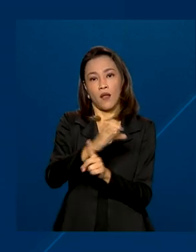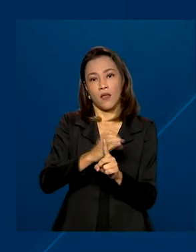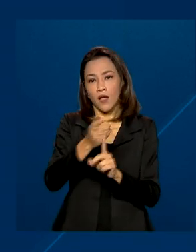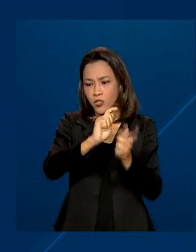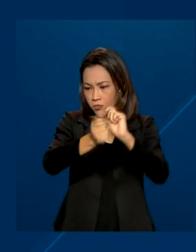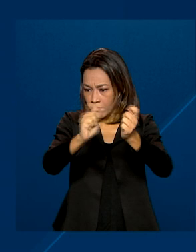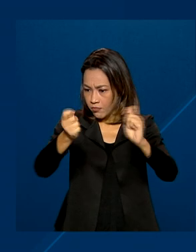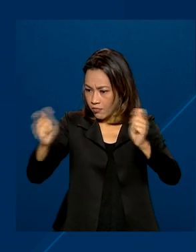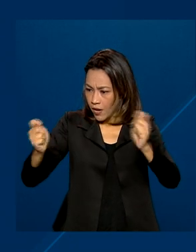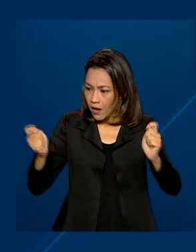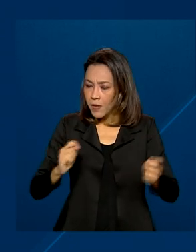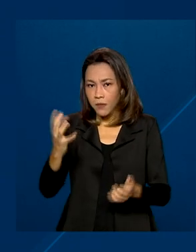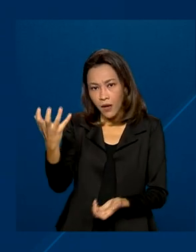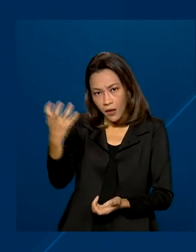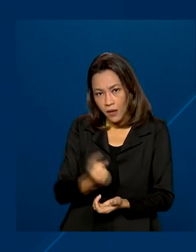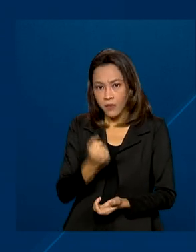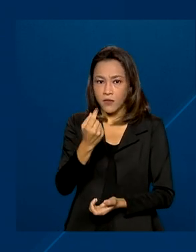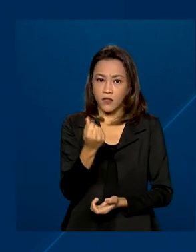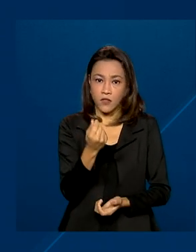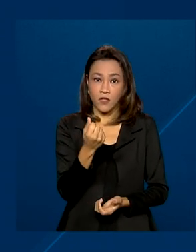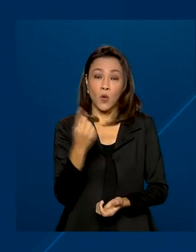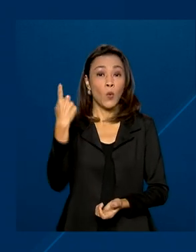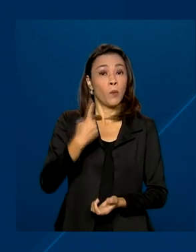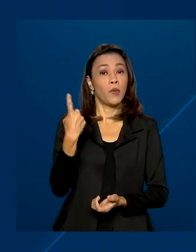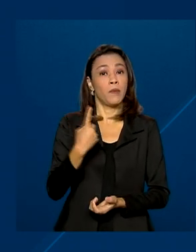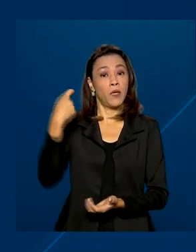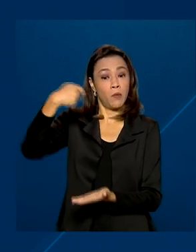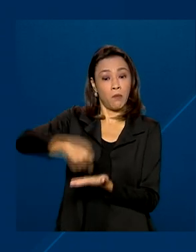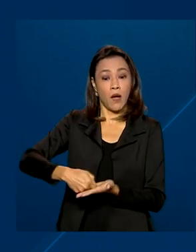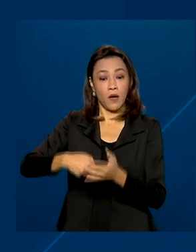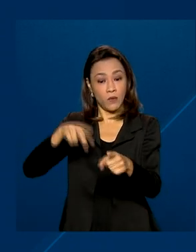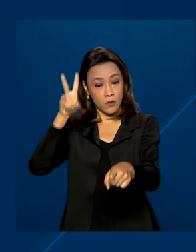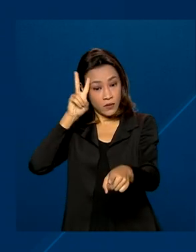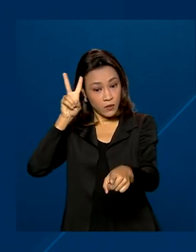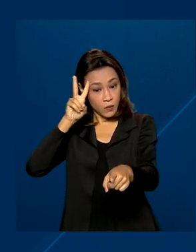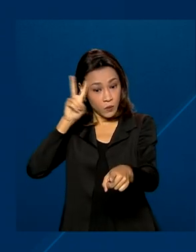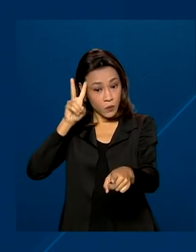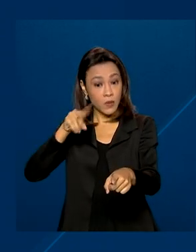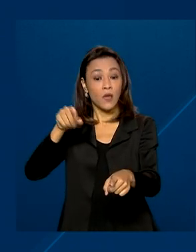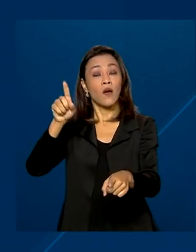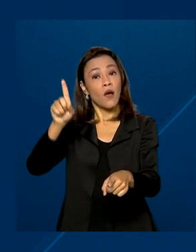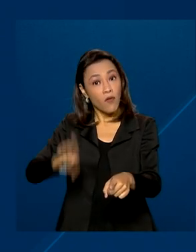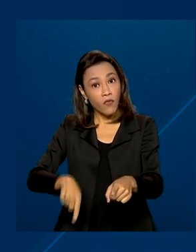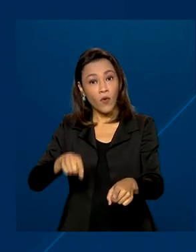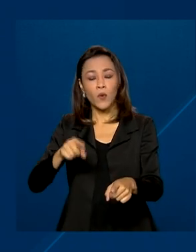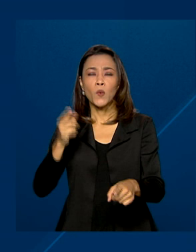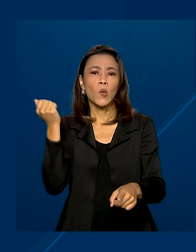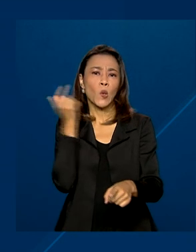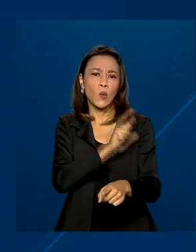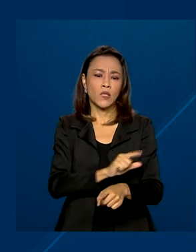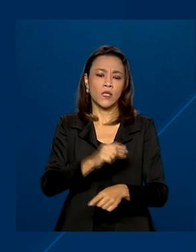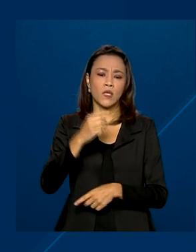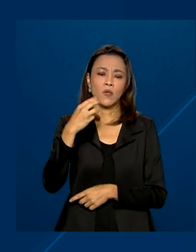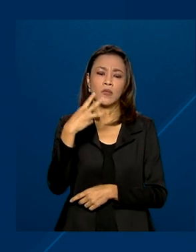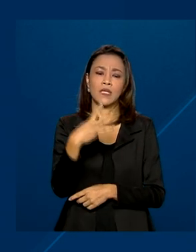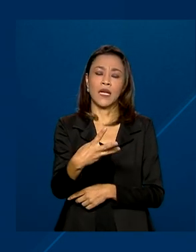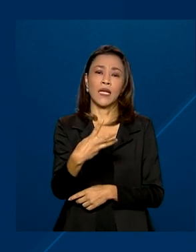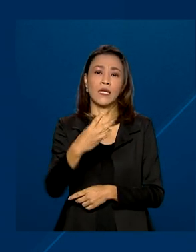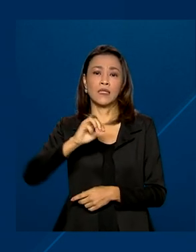restituição. O primeiro lote, pago nesta segunda-feira, foi o maior da história, alcançando 3